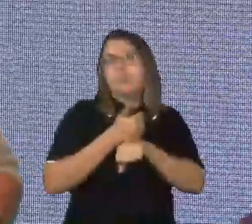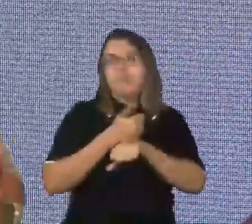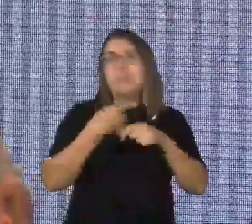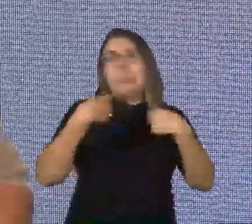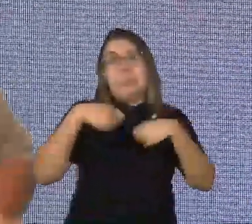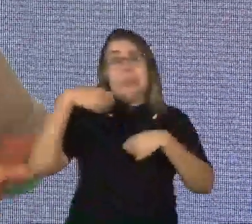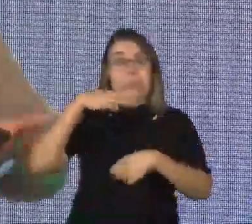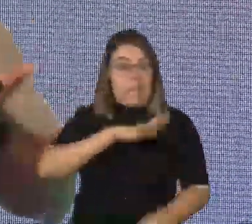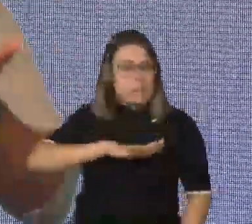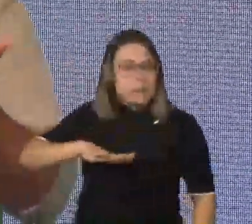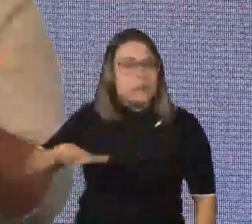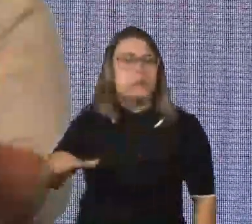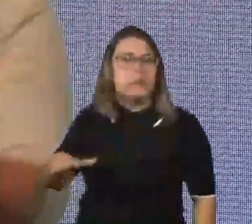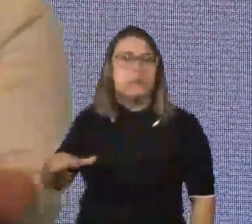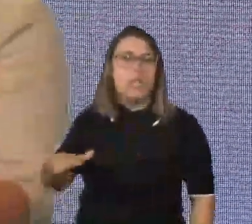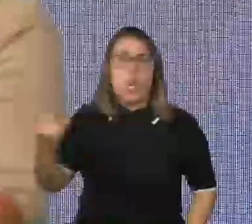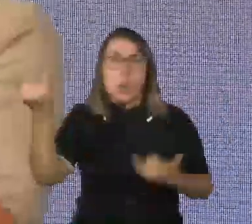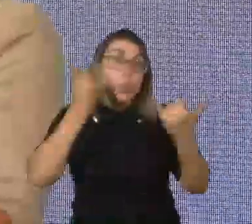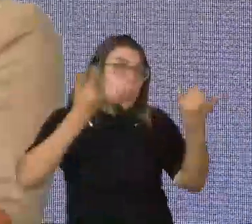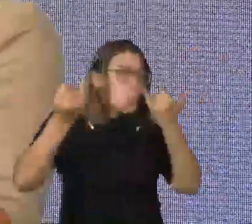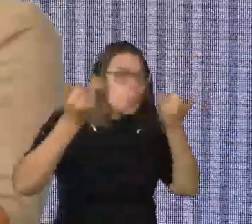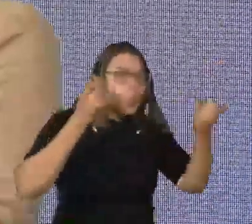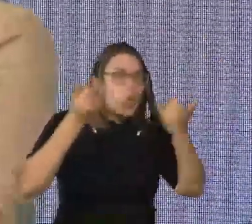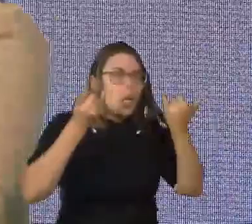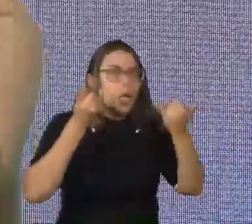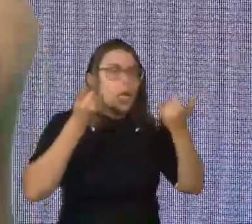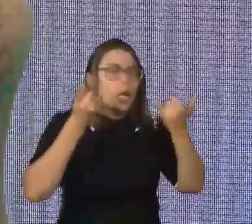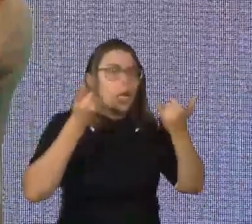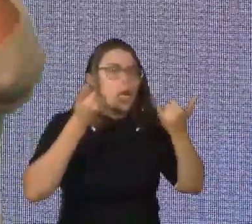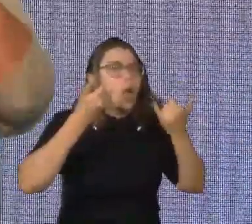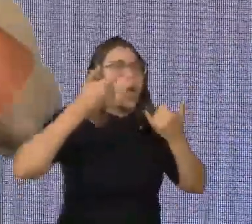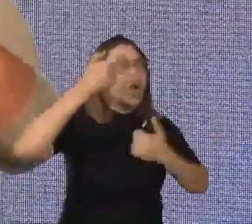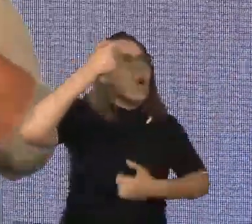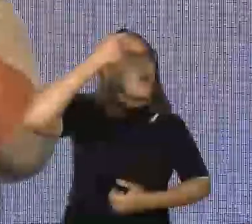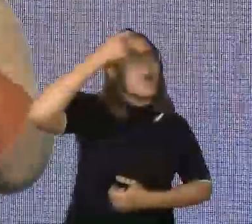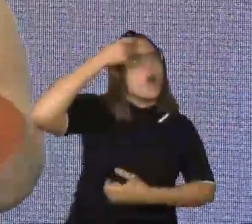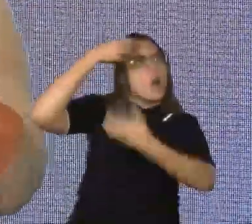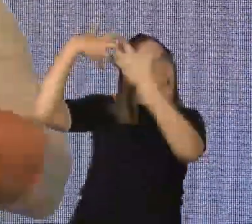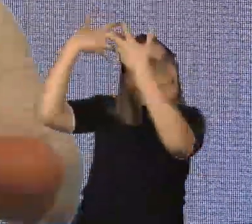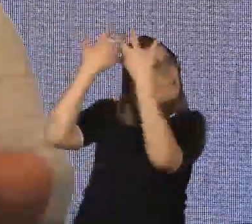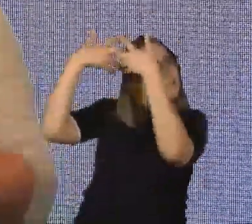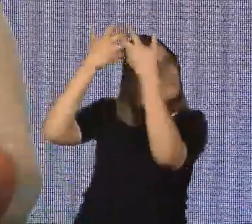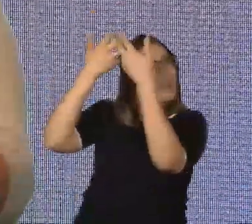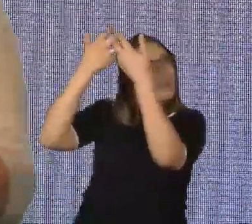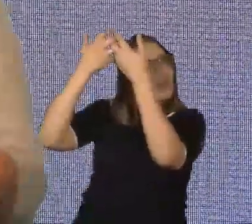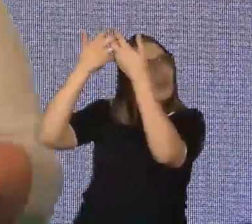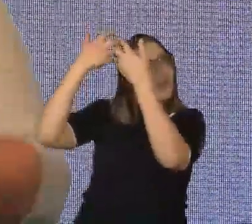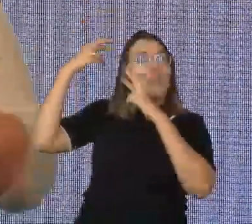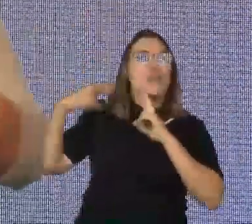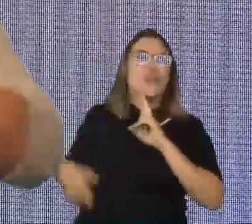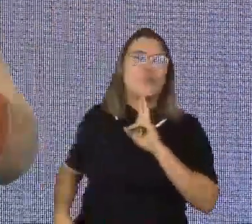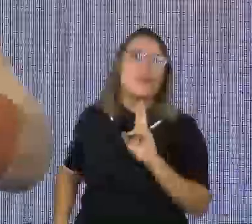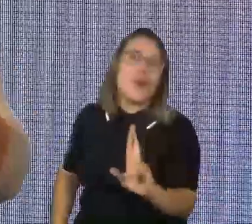criança, ela recebe a informação, ela processa a informação e ela responde